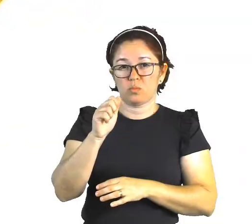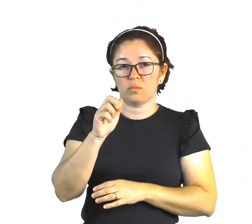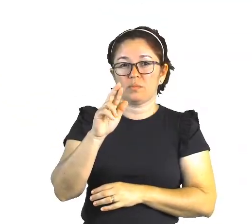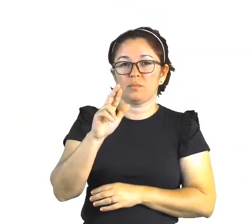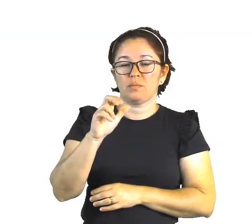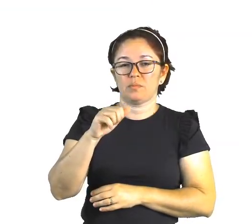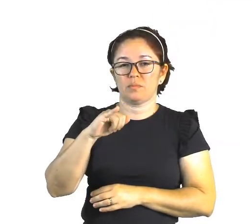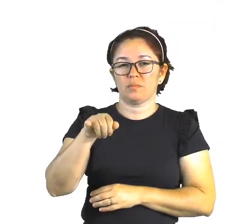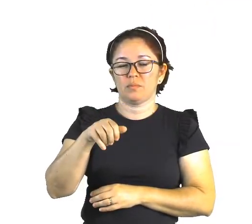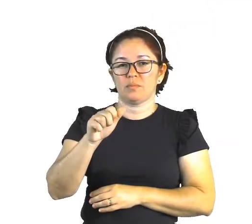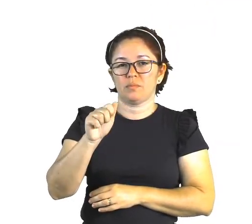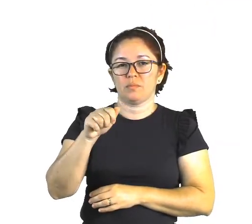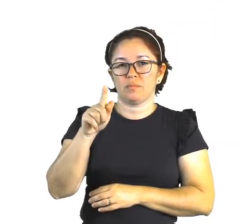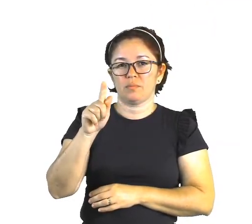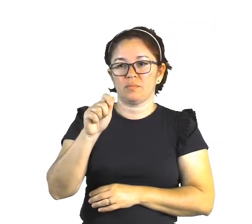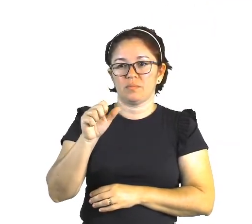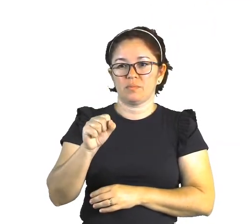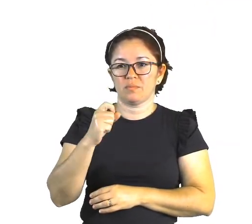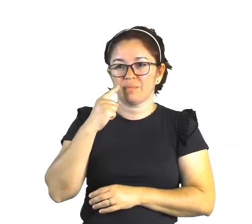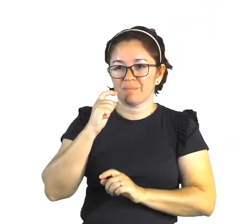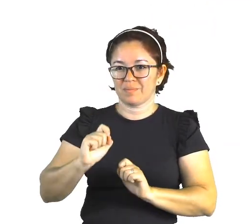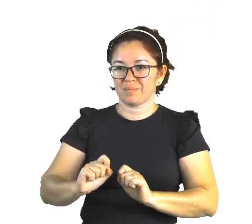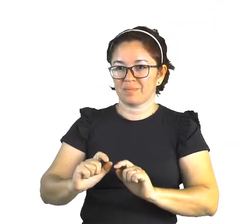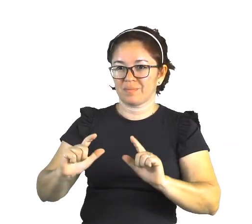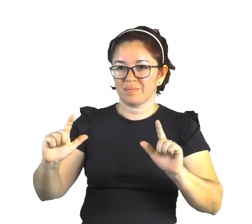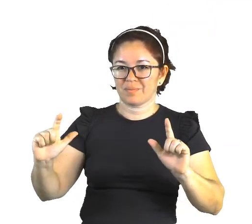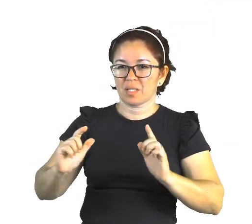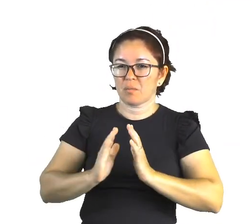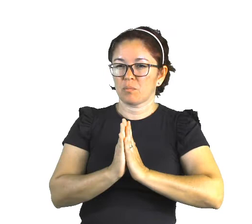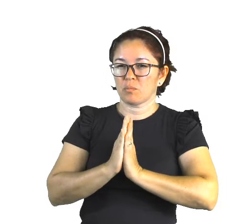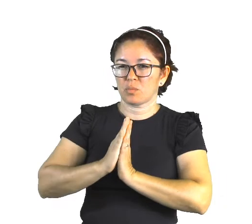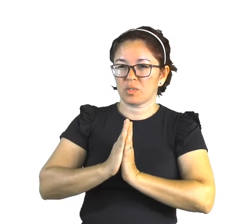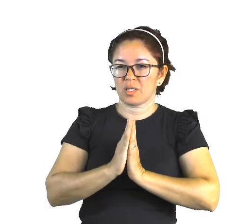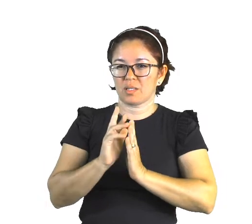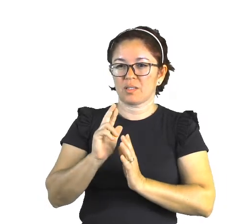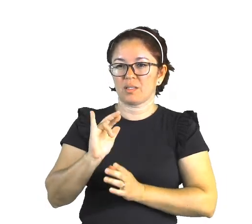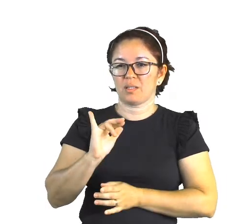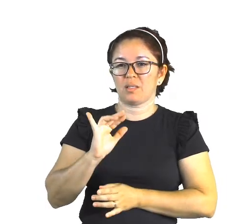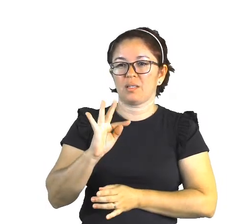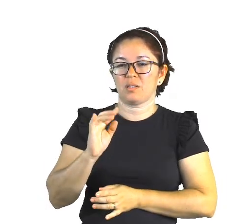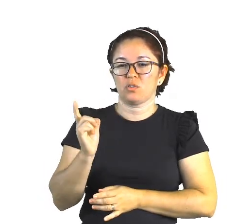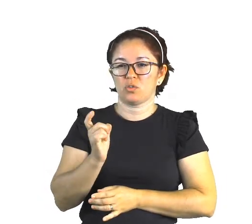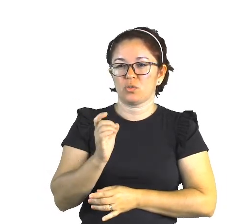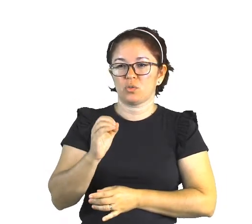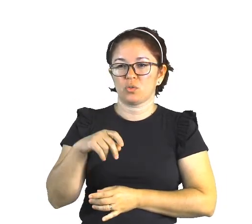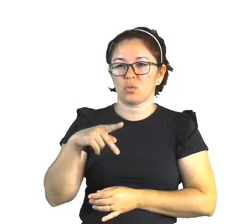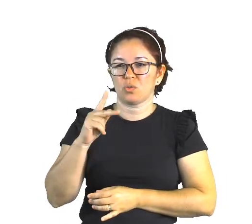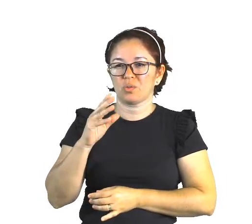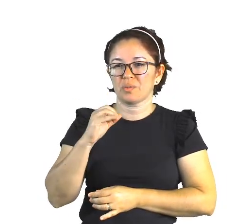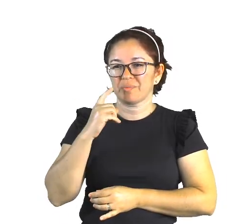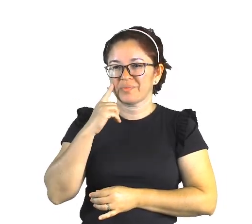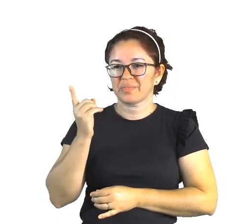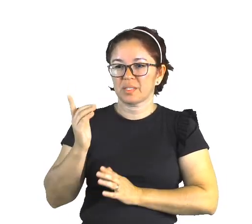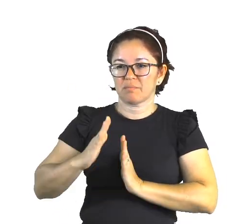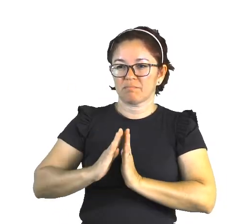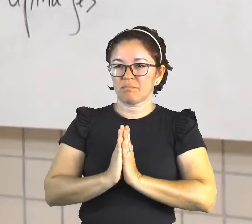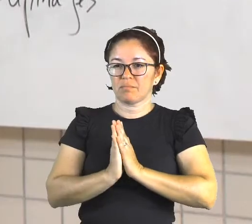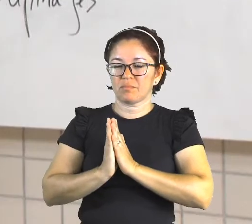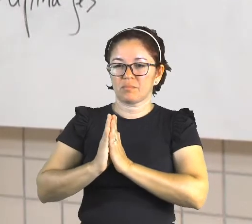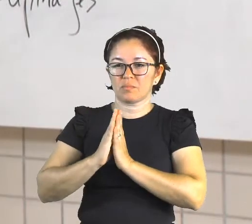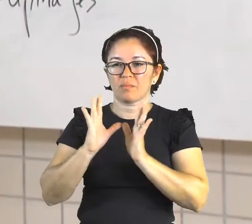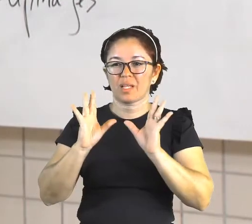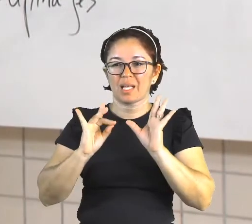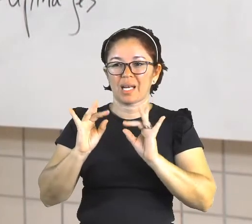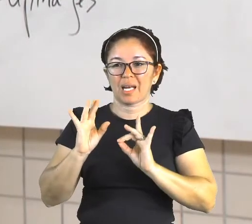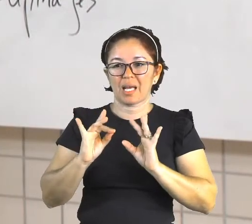Aqui nós temos uma imagem da boneca Ritschopo. A boneca Ritschopo, como vocês podem perceber, ela é feita de argila